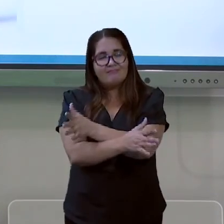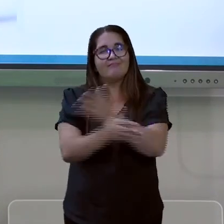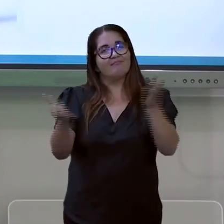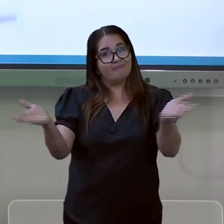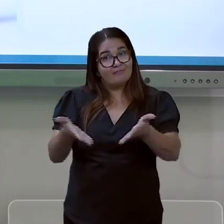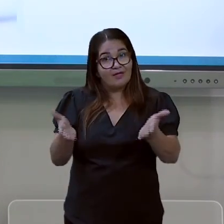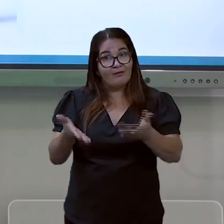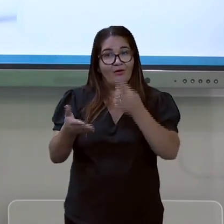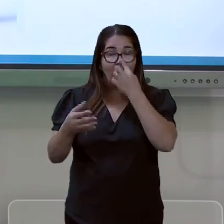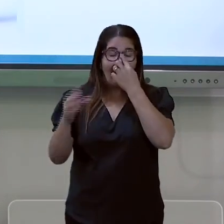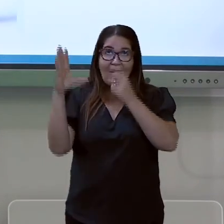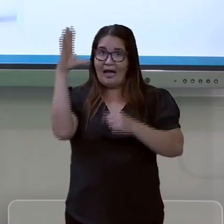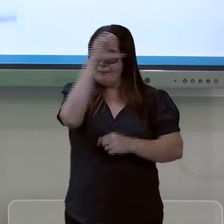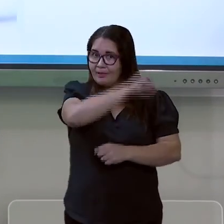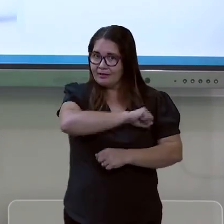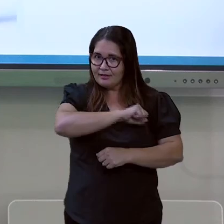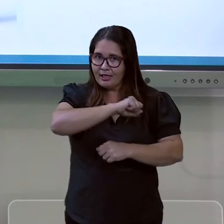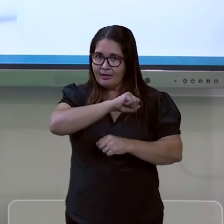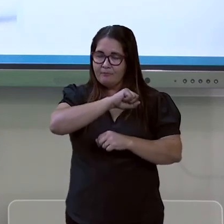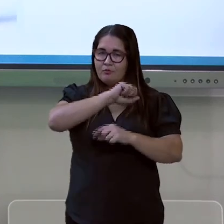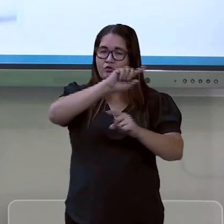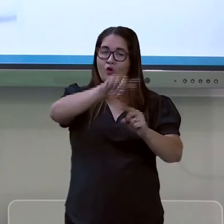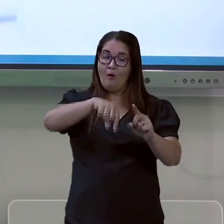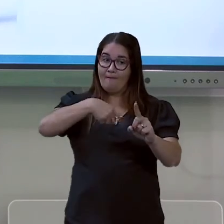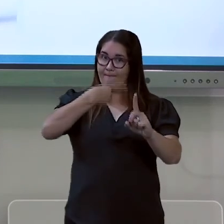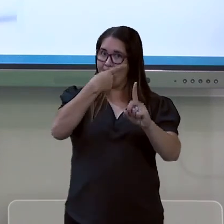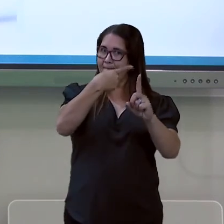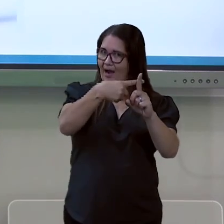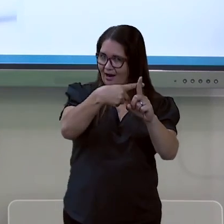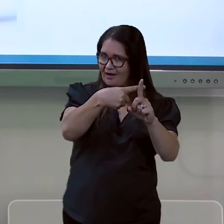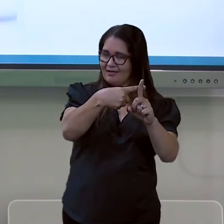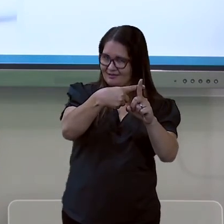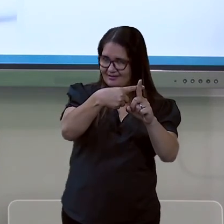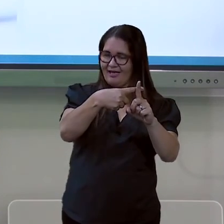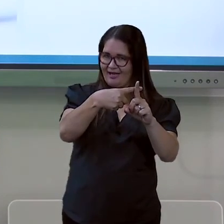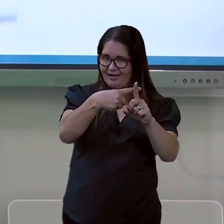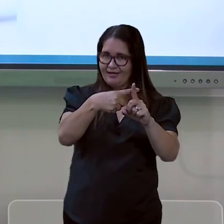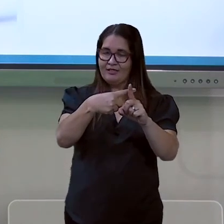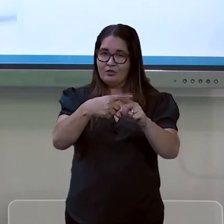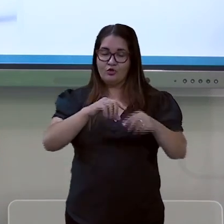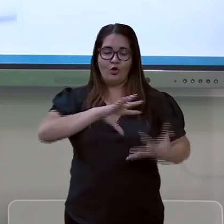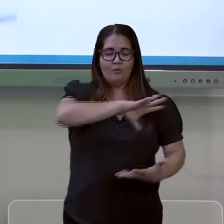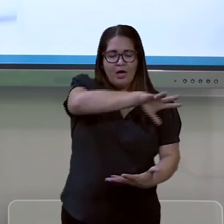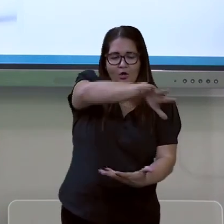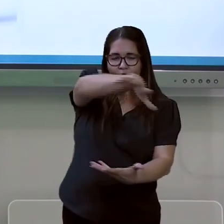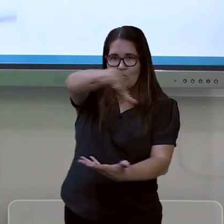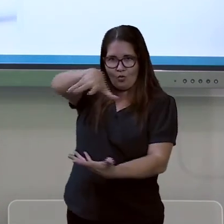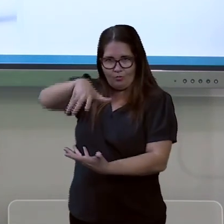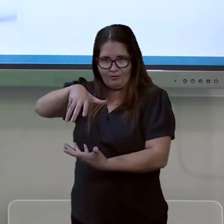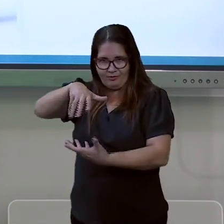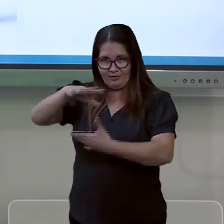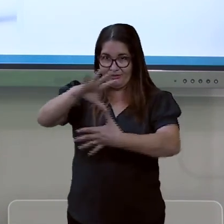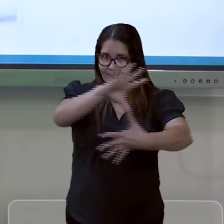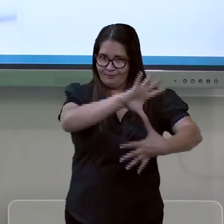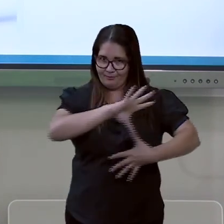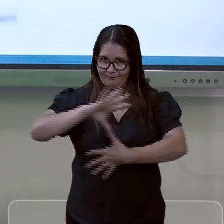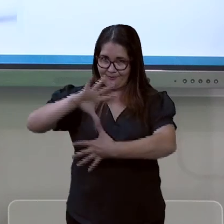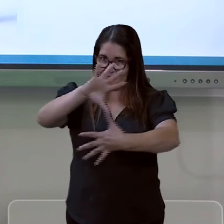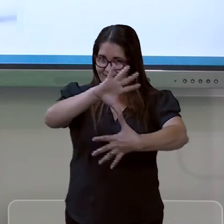hoje. aprendemos mais um pouco sobre a Comebol Copa América. E como já é